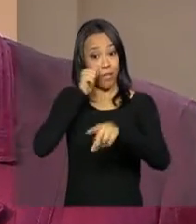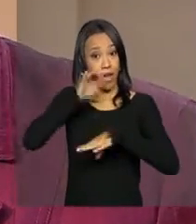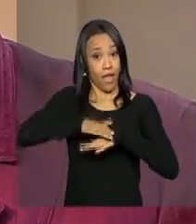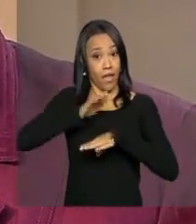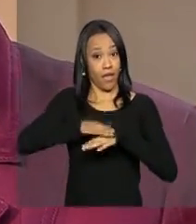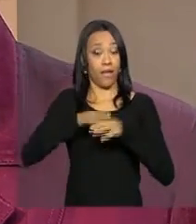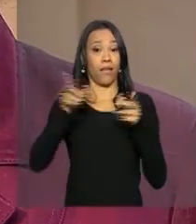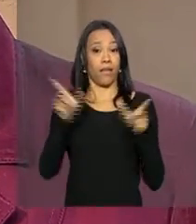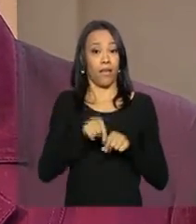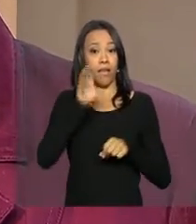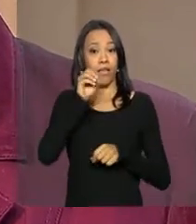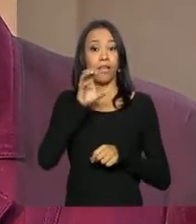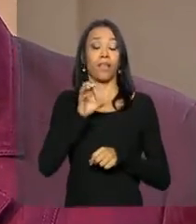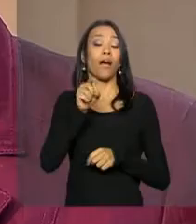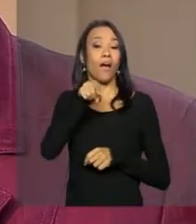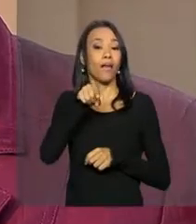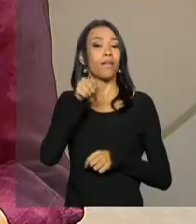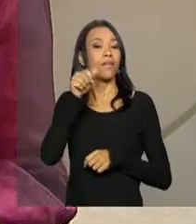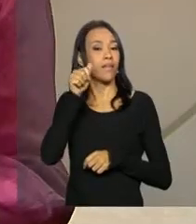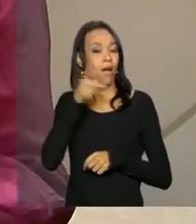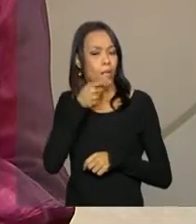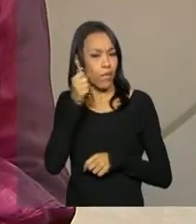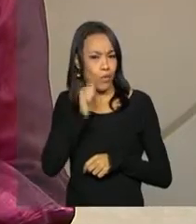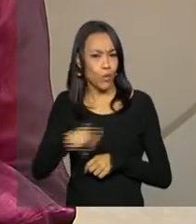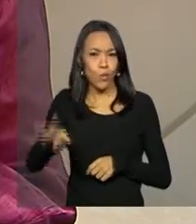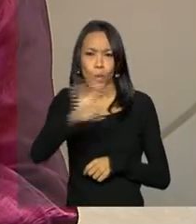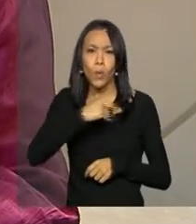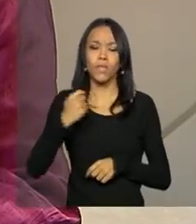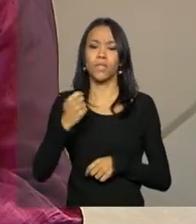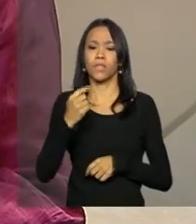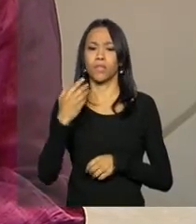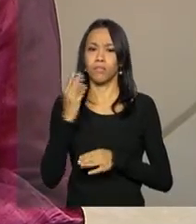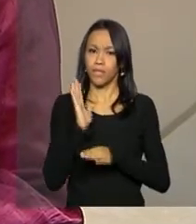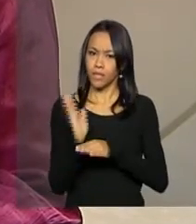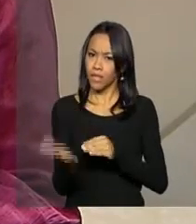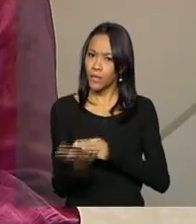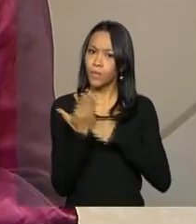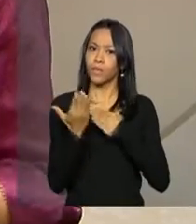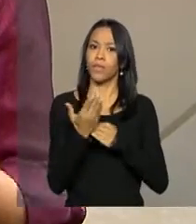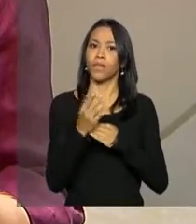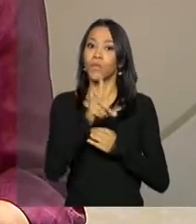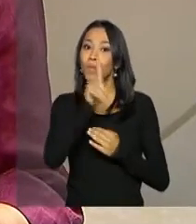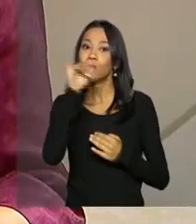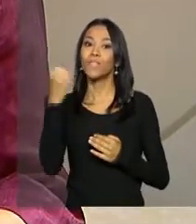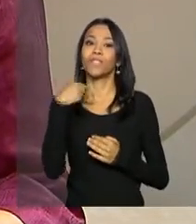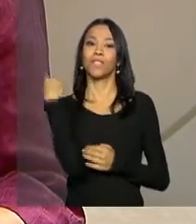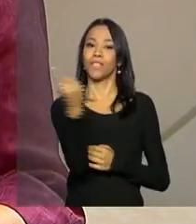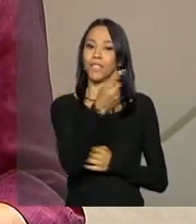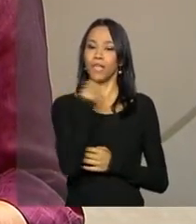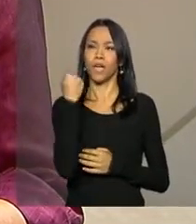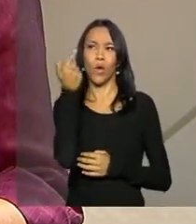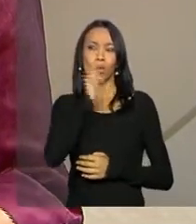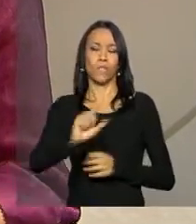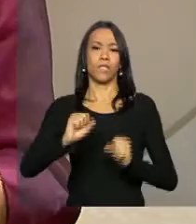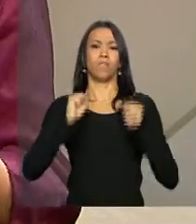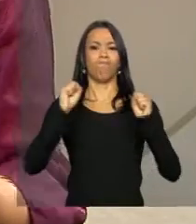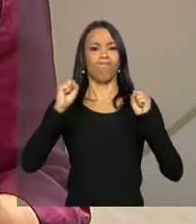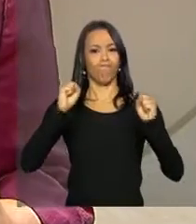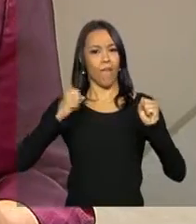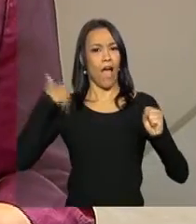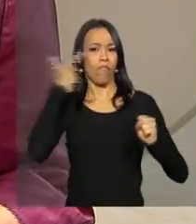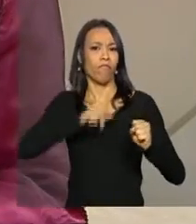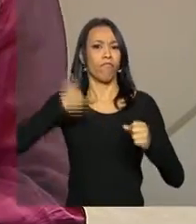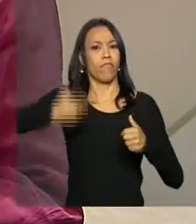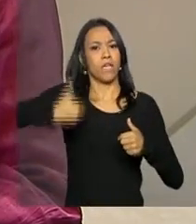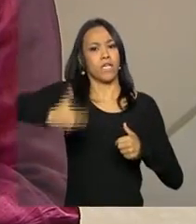acredita que todos devem cooperar. Um dia para comemorar os avanços, olhar